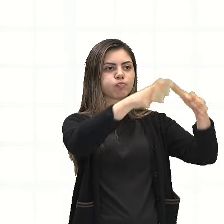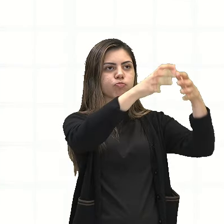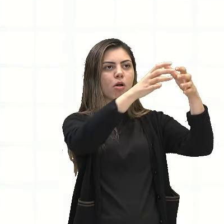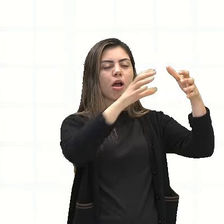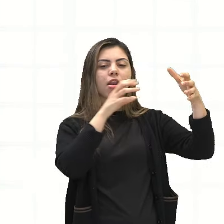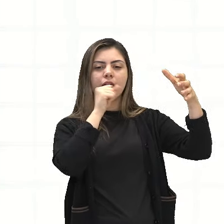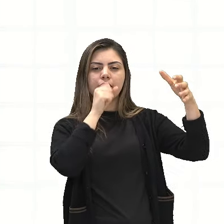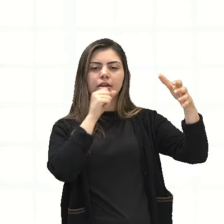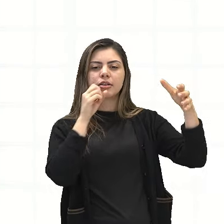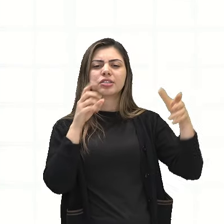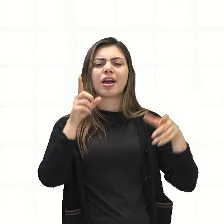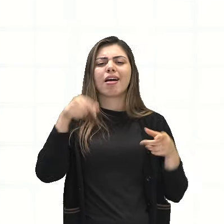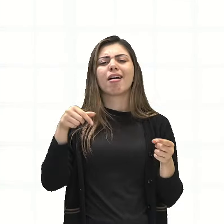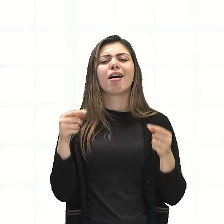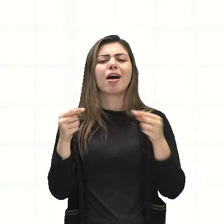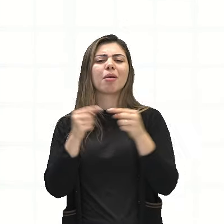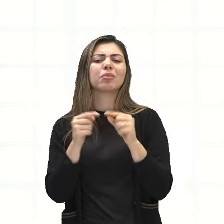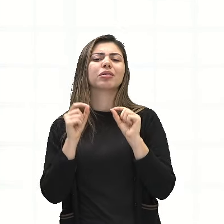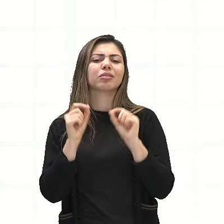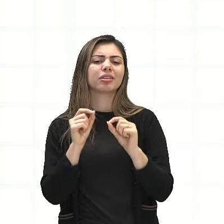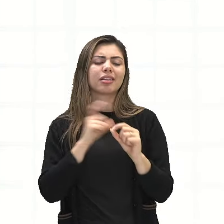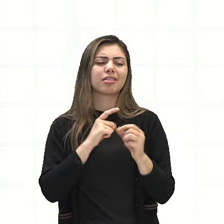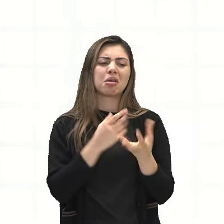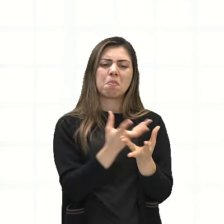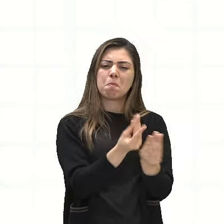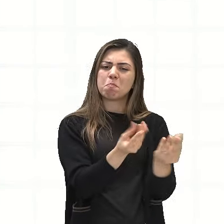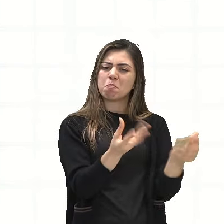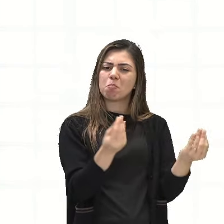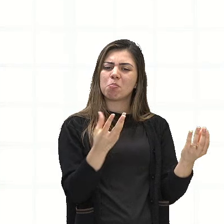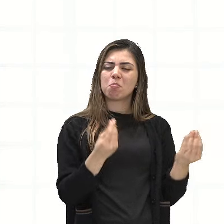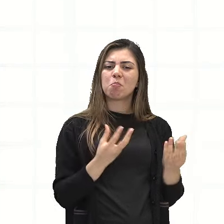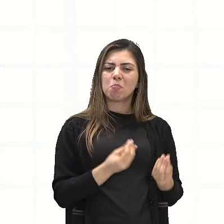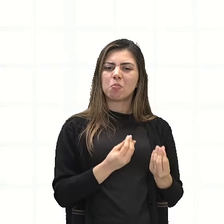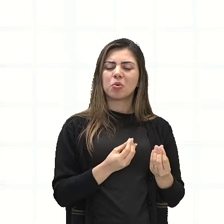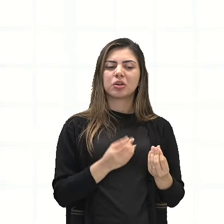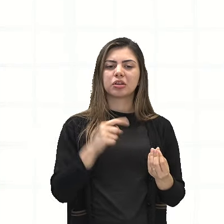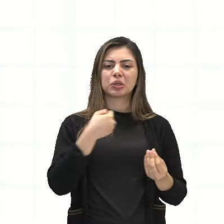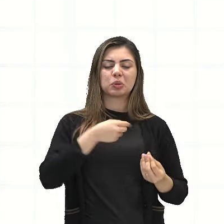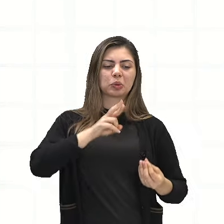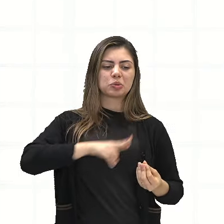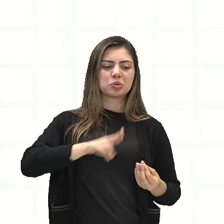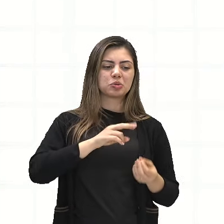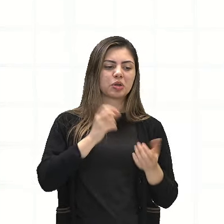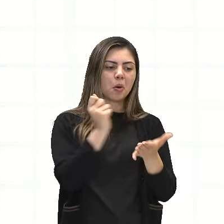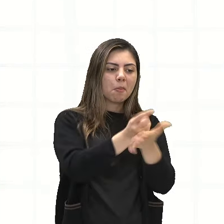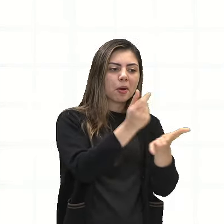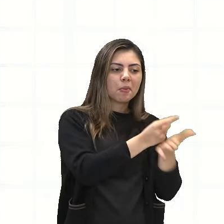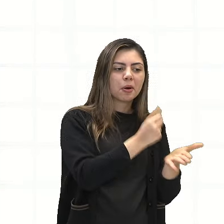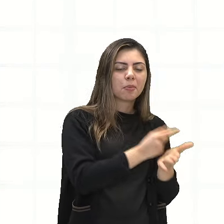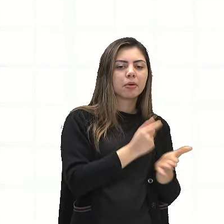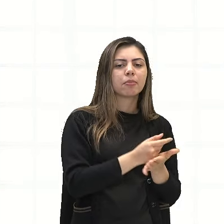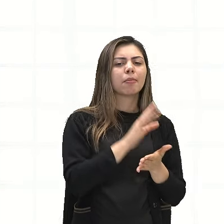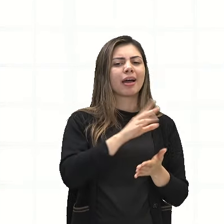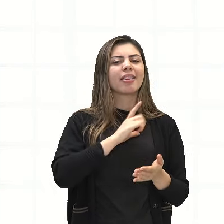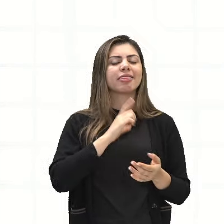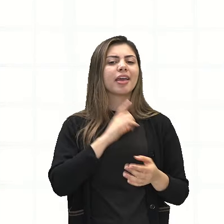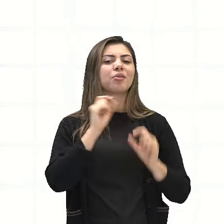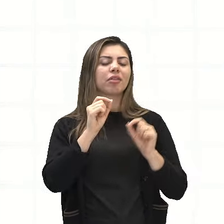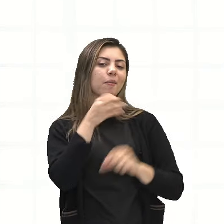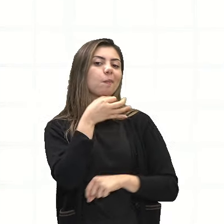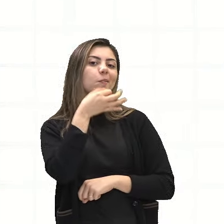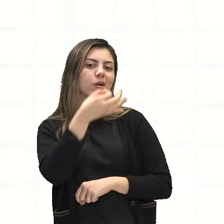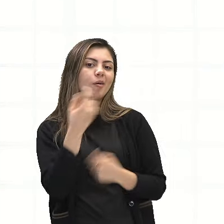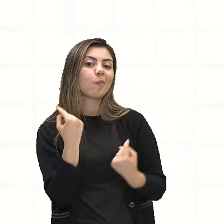excesso, né? O excesso de oferta e desperdício. Ou seja, aqui ela está fazendo uma crítica,